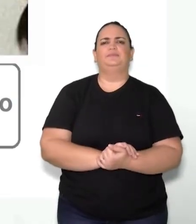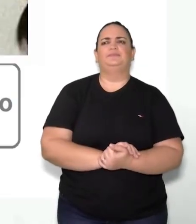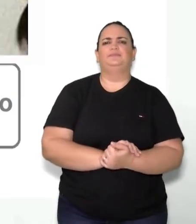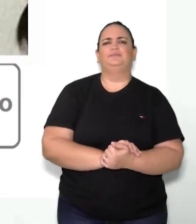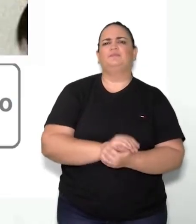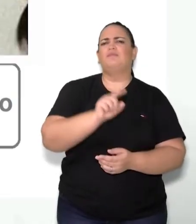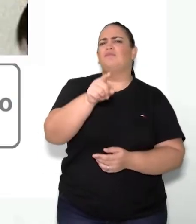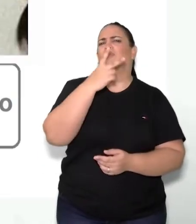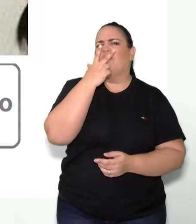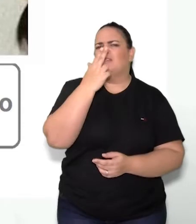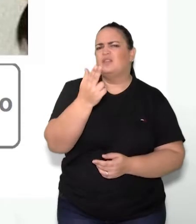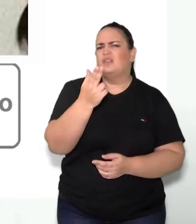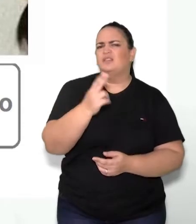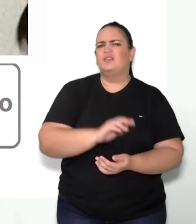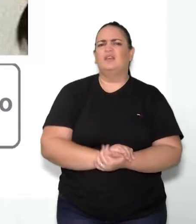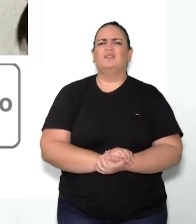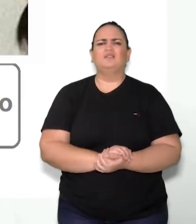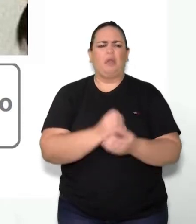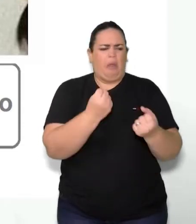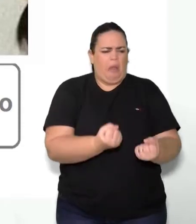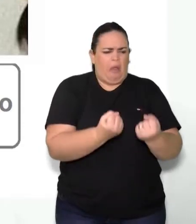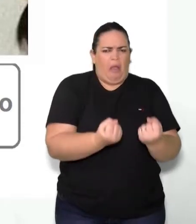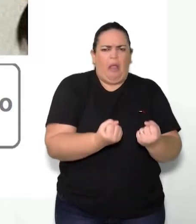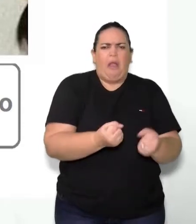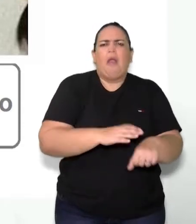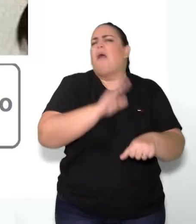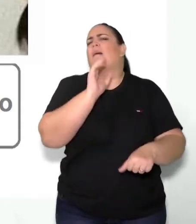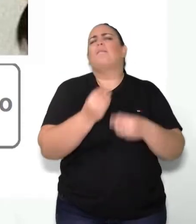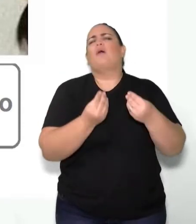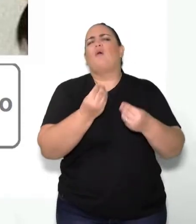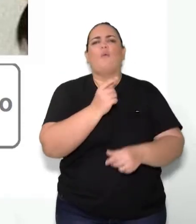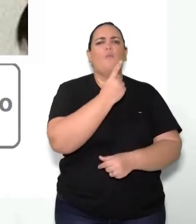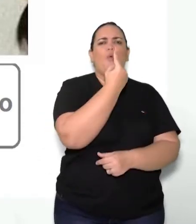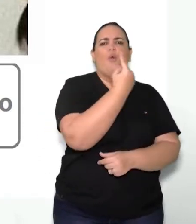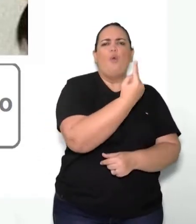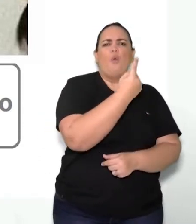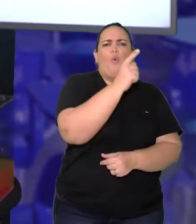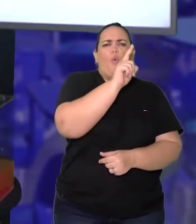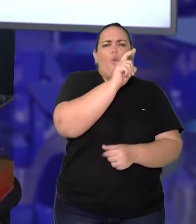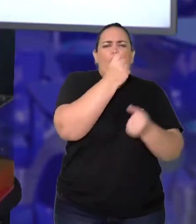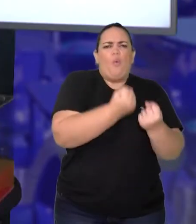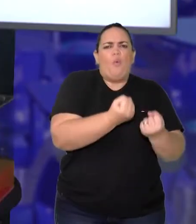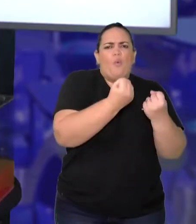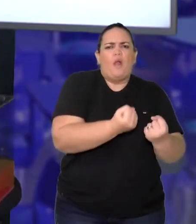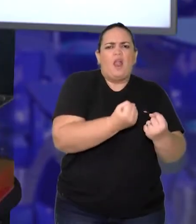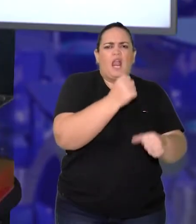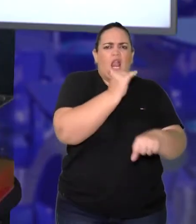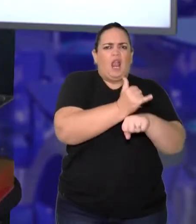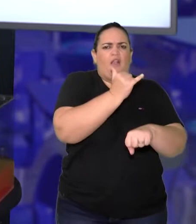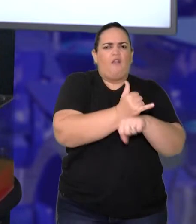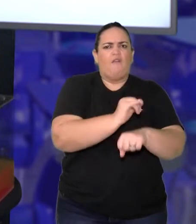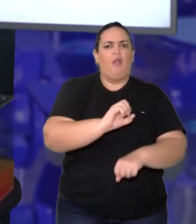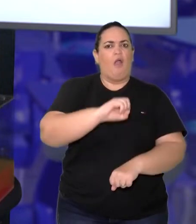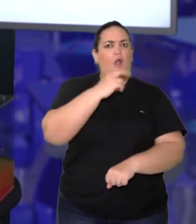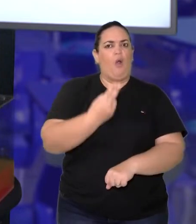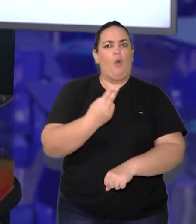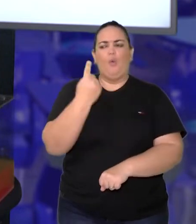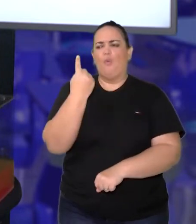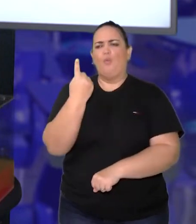pesa mais? Um quilo de ferro ou um quilo de algodão? A gente fica sempre nessa questão.